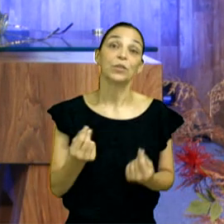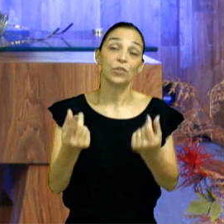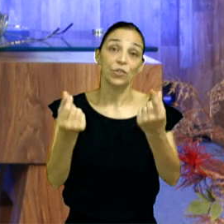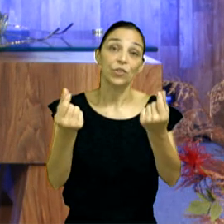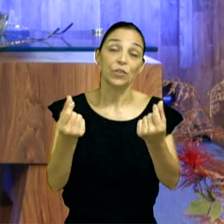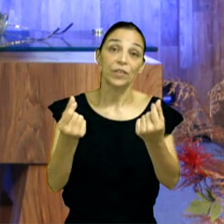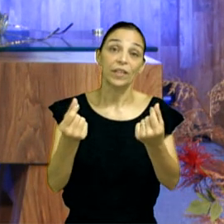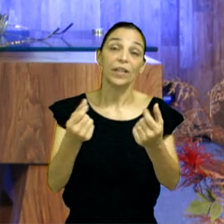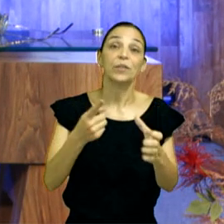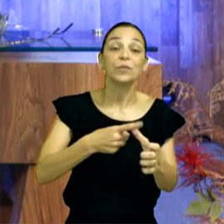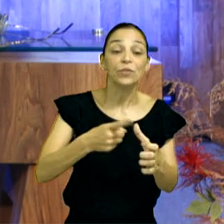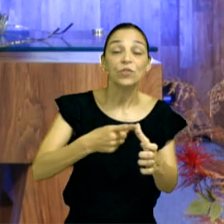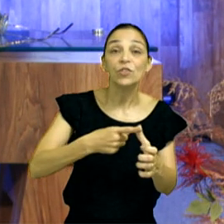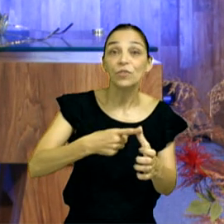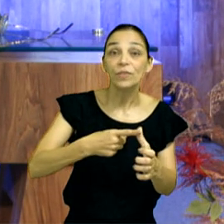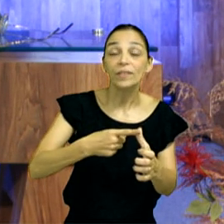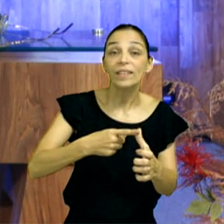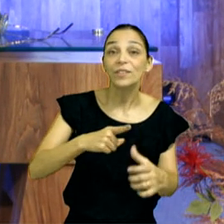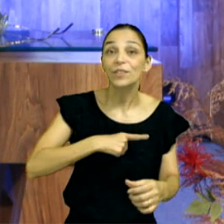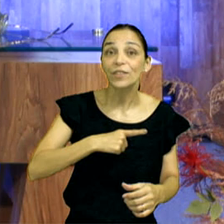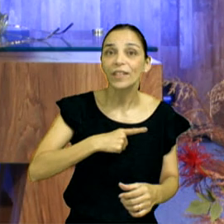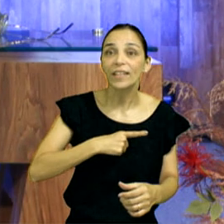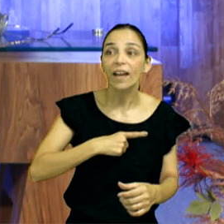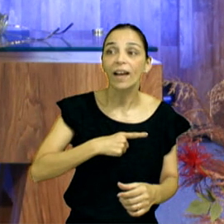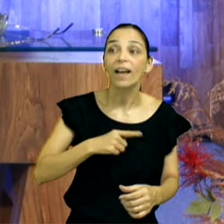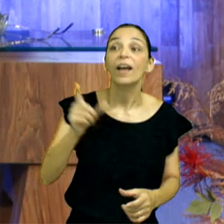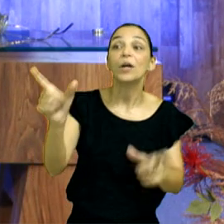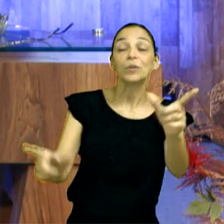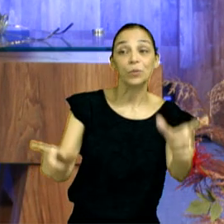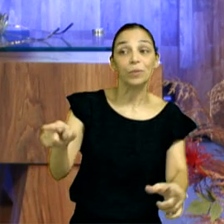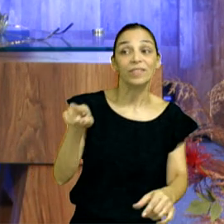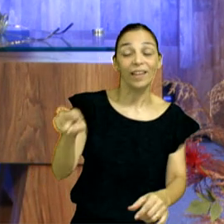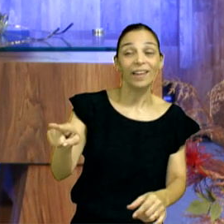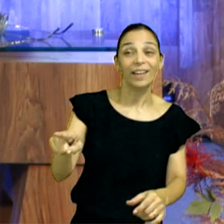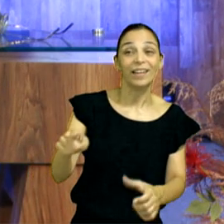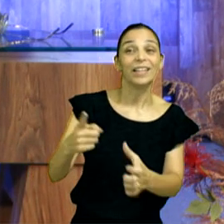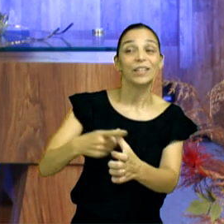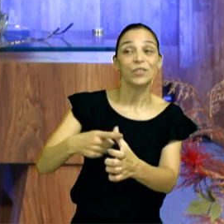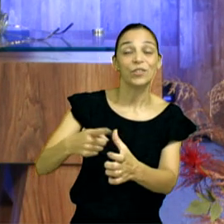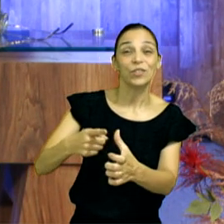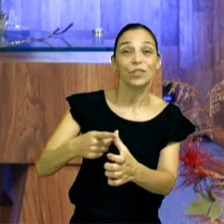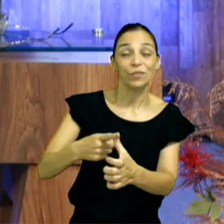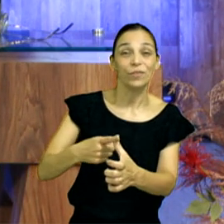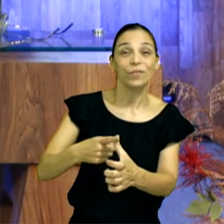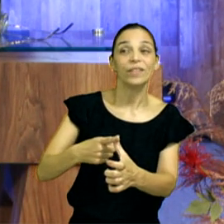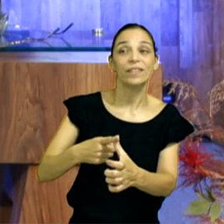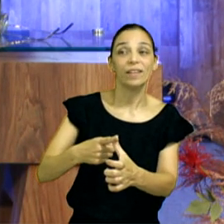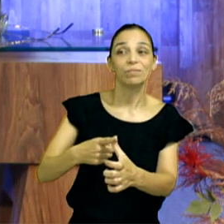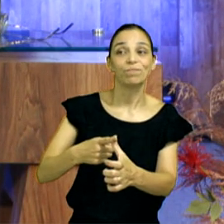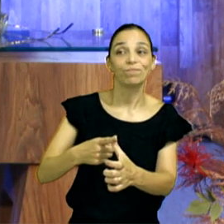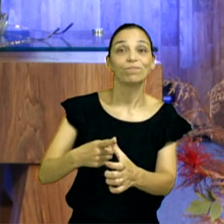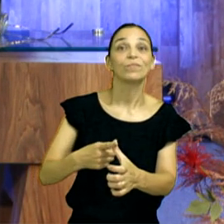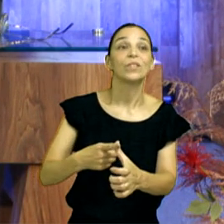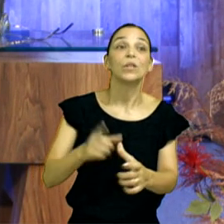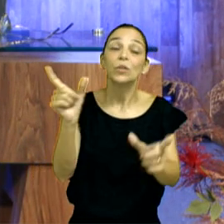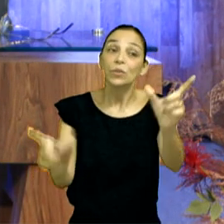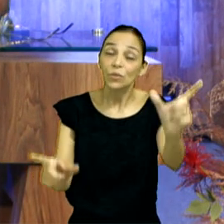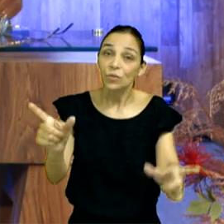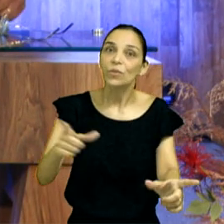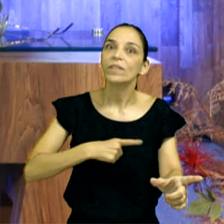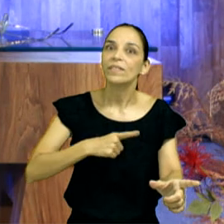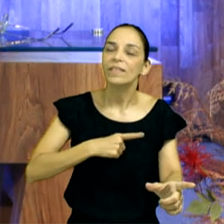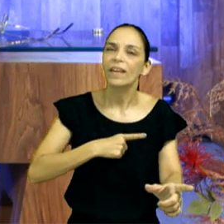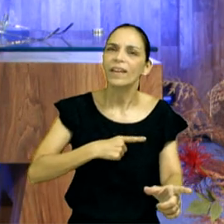amará mais? E Simão, respondendo, disse, tenho para mim que é aquele que mais perdoou e ele lhe disse